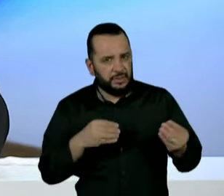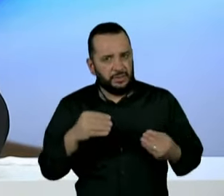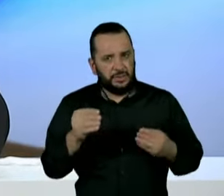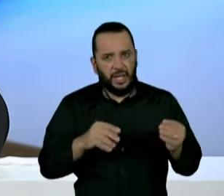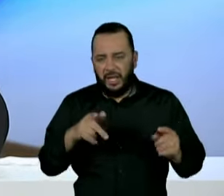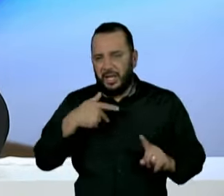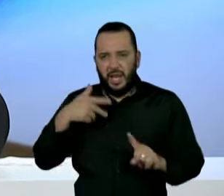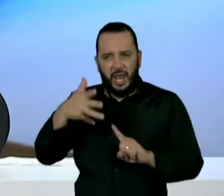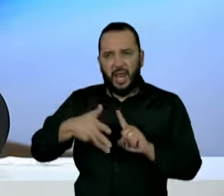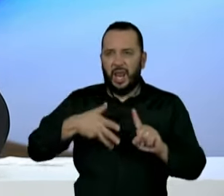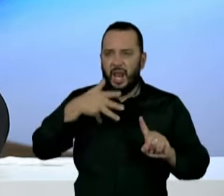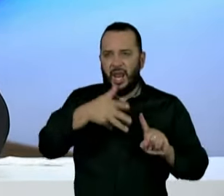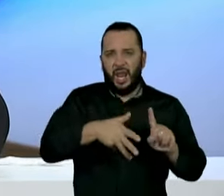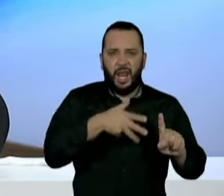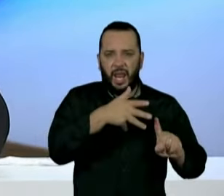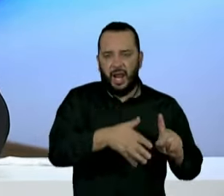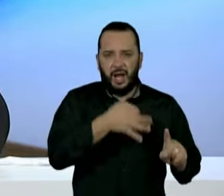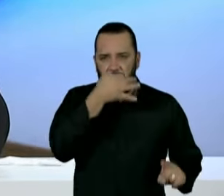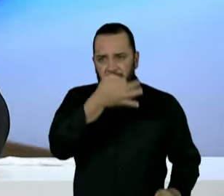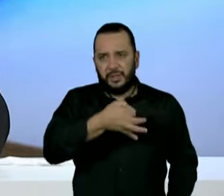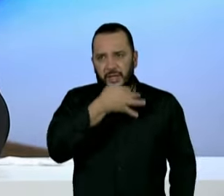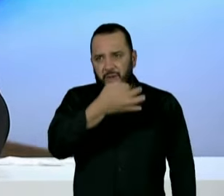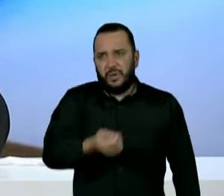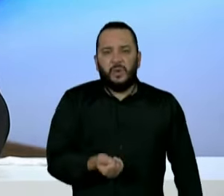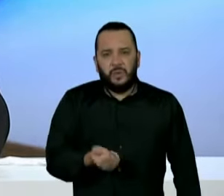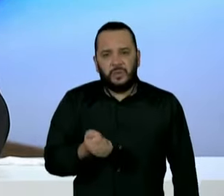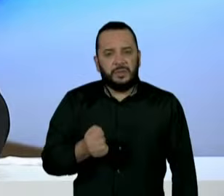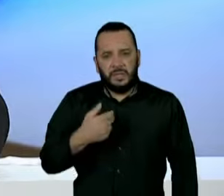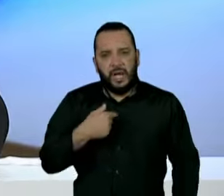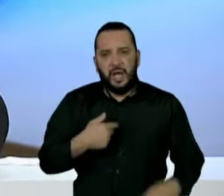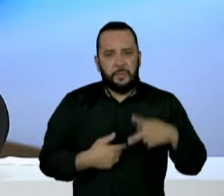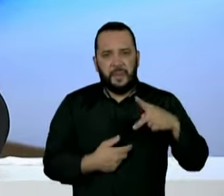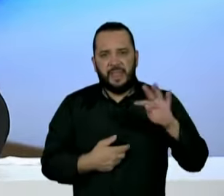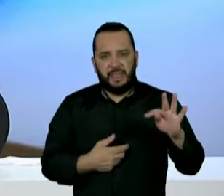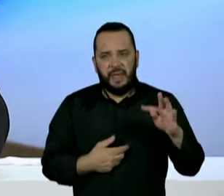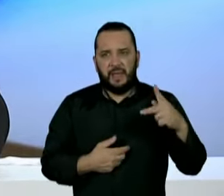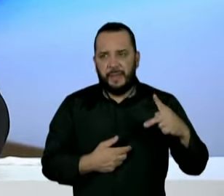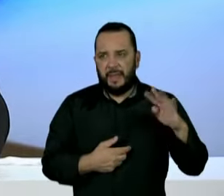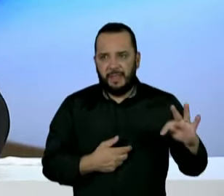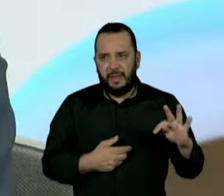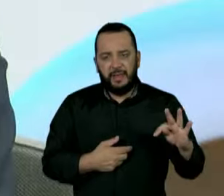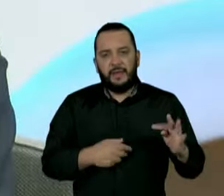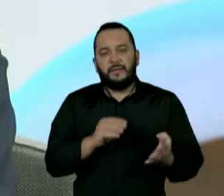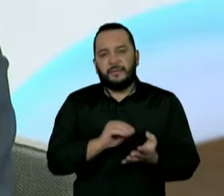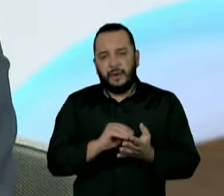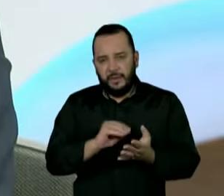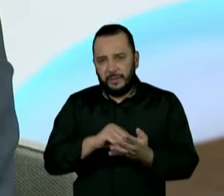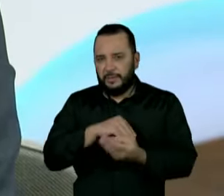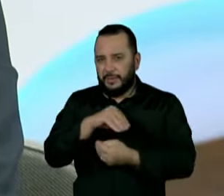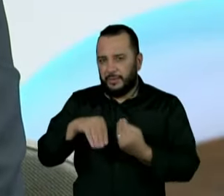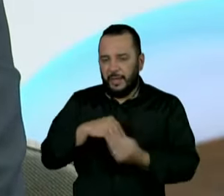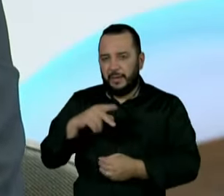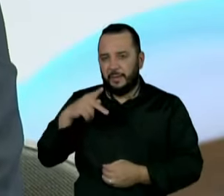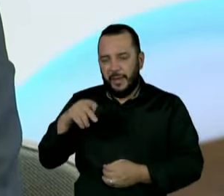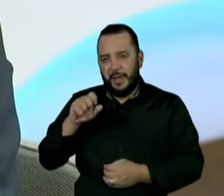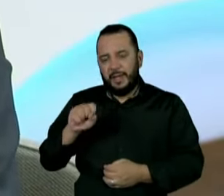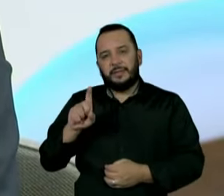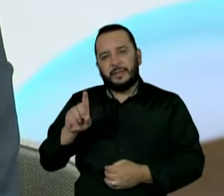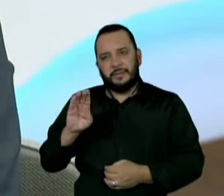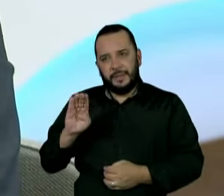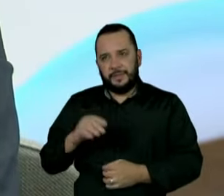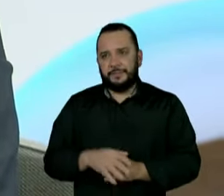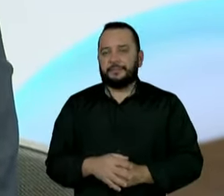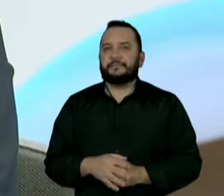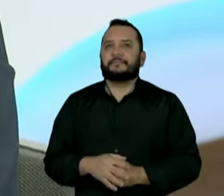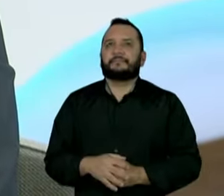pronunciamentos, nos posicionamentos? A campanha está muito PT e pouco PSB? É difícil você,